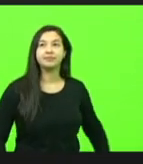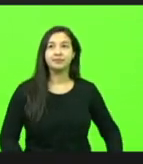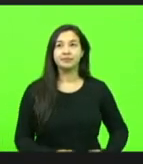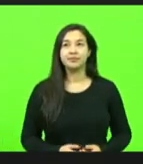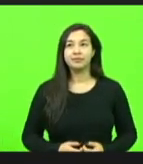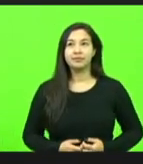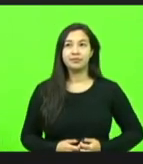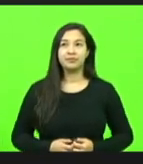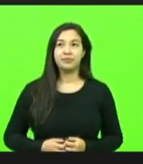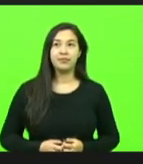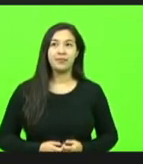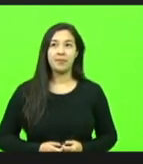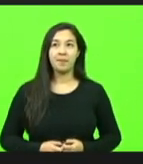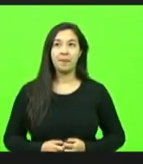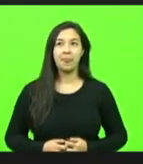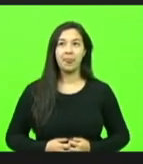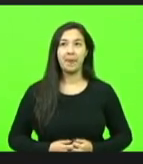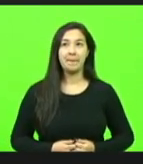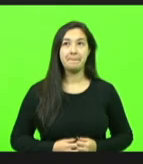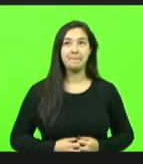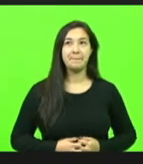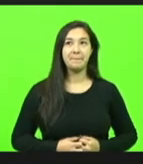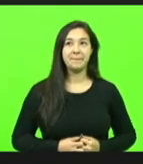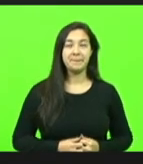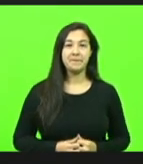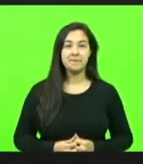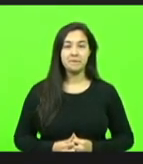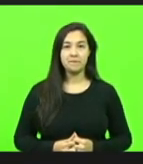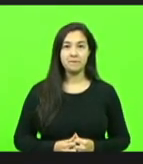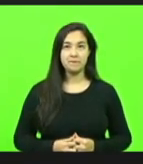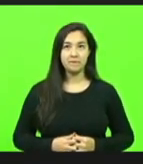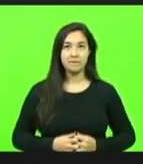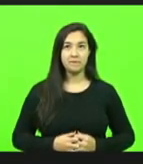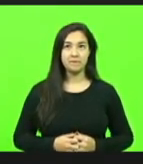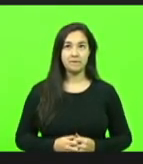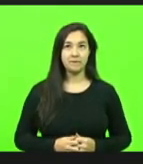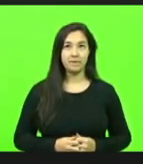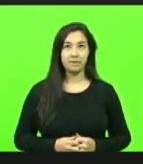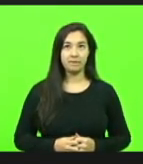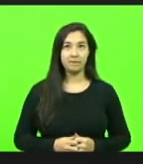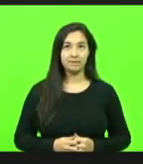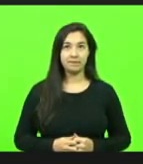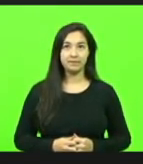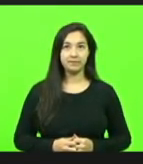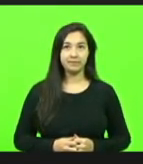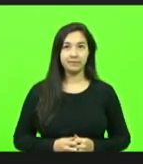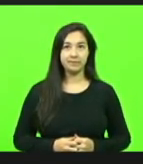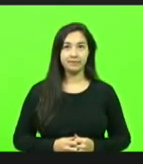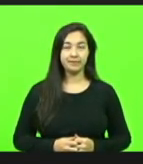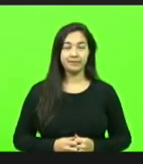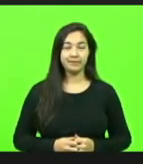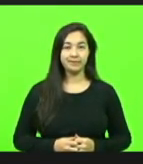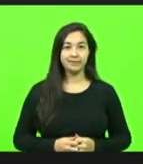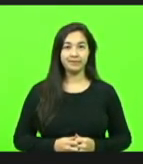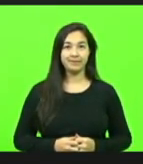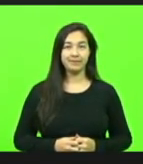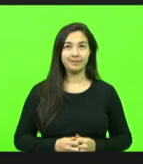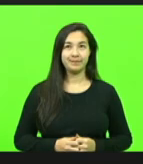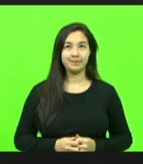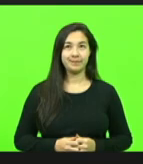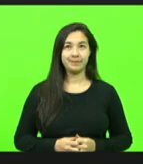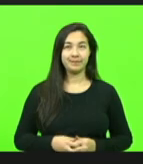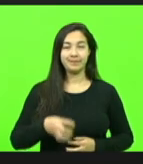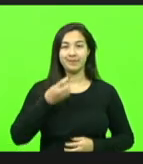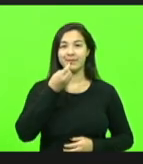Só ligar o áudio ali? Só ligar o áudio? Isso, ligar o áudio. Eu agradeço, bom dia,